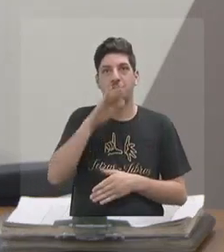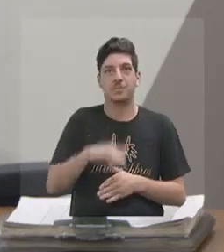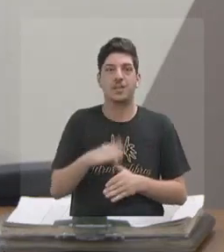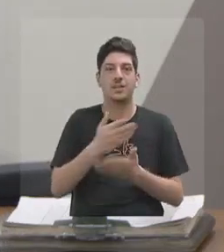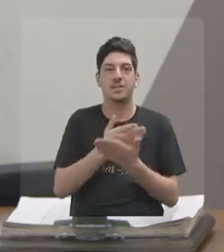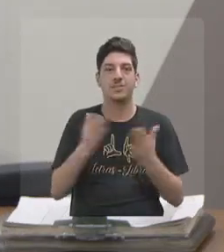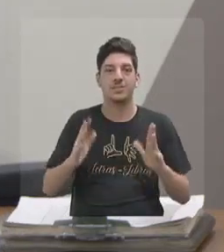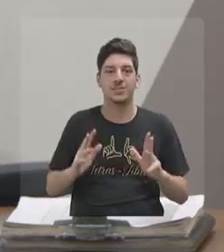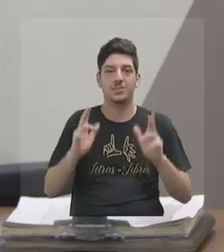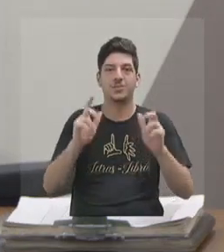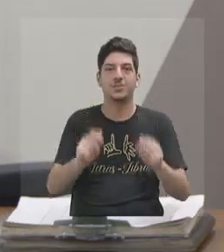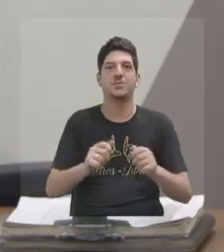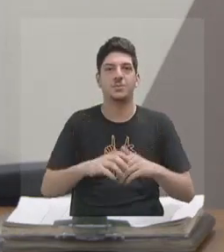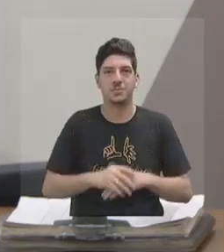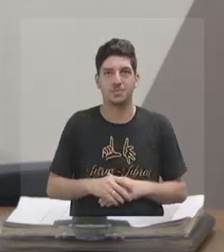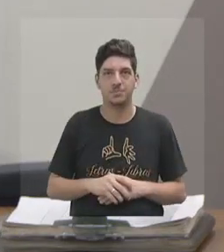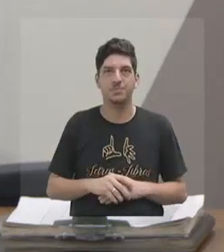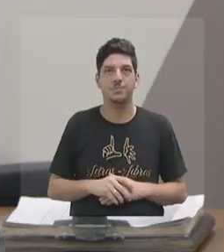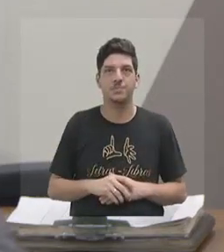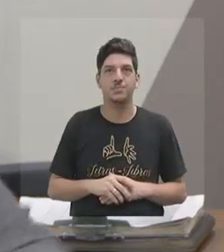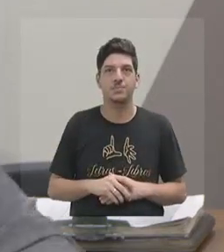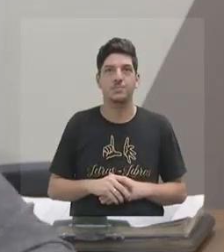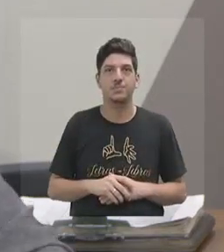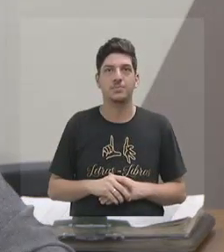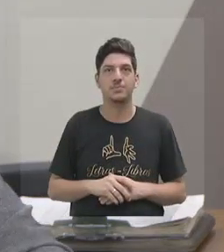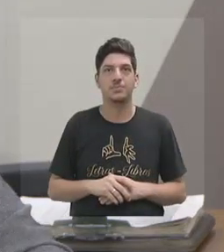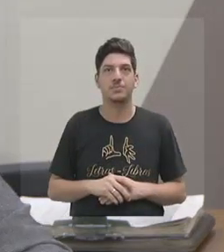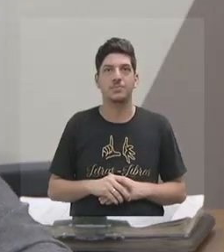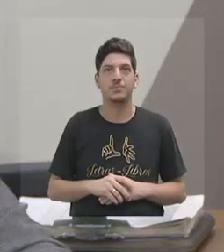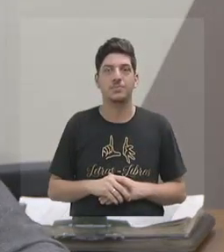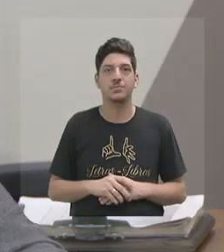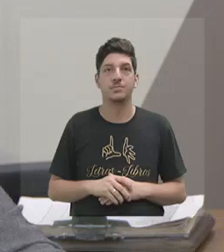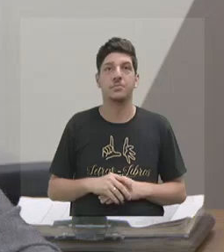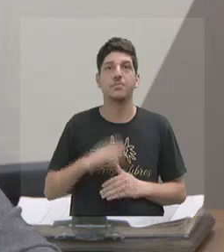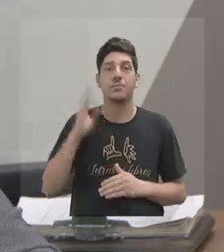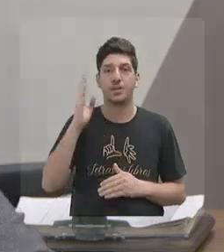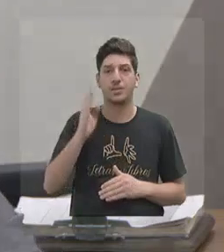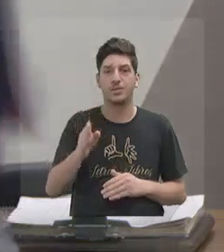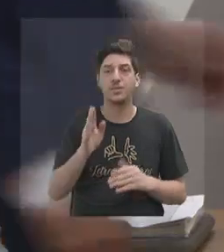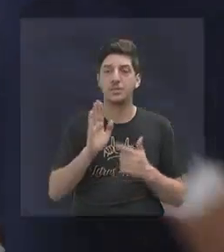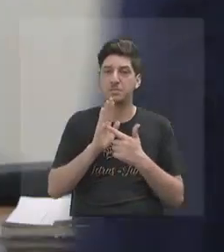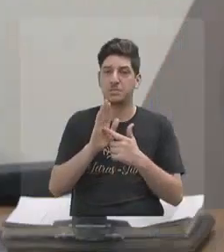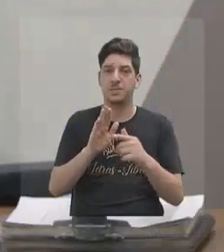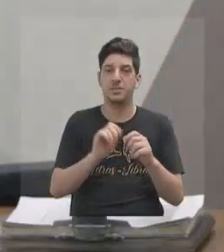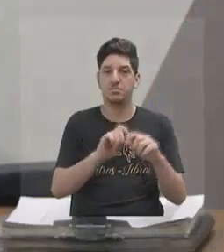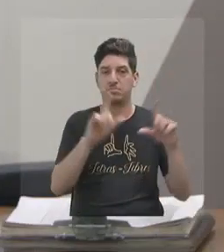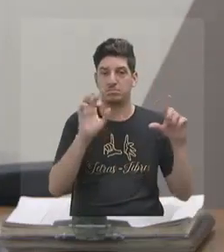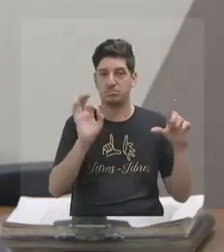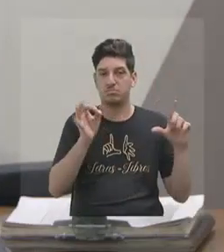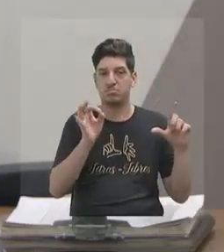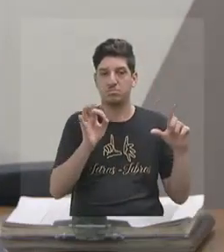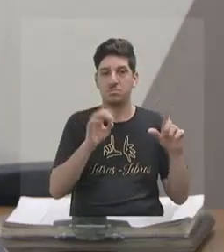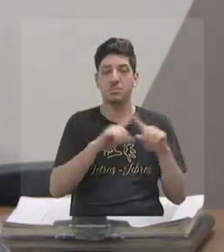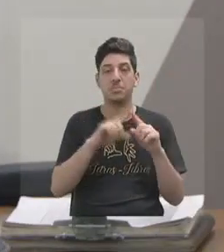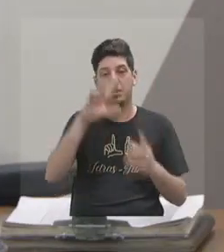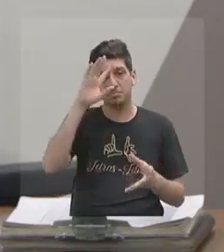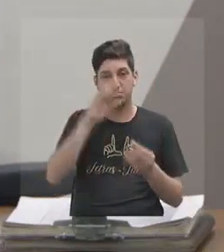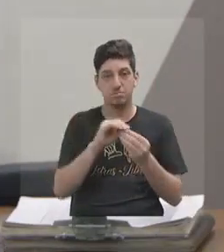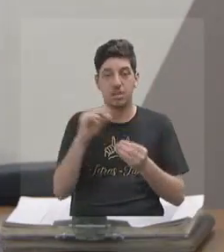e a todas. Eu acho que eu vou passar direto para a apresentação. Só o preâmbulo, bem rapidamente,